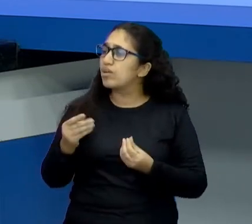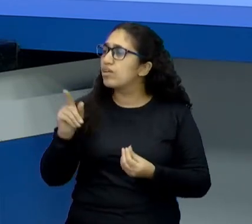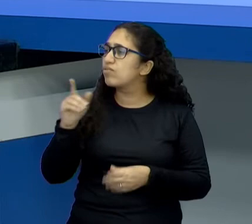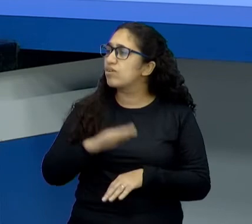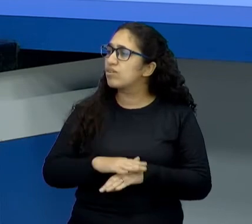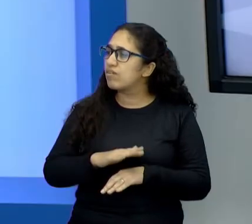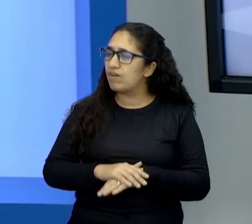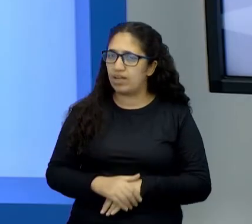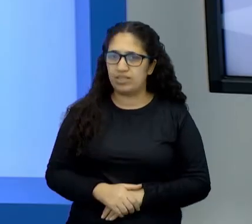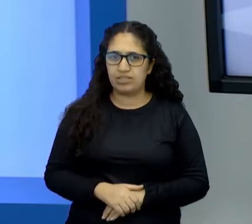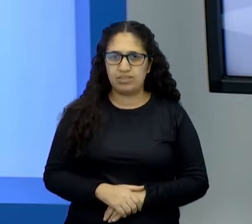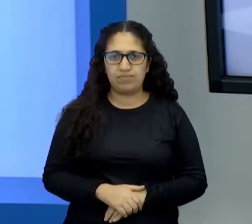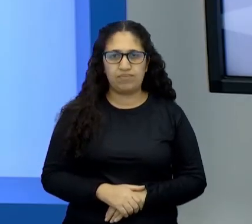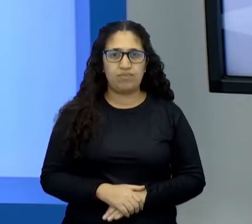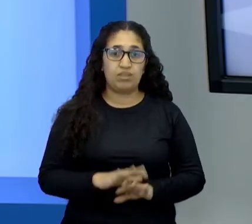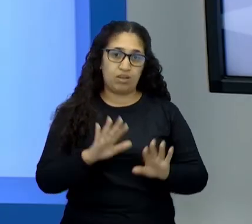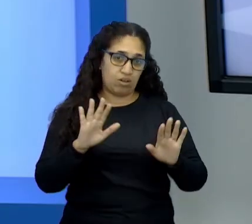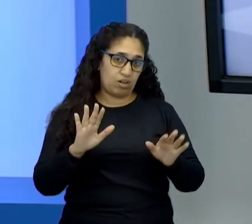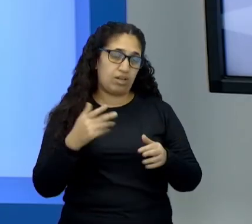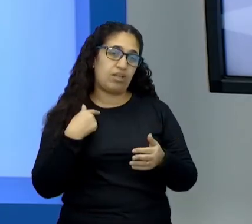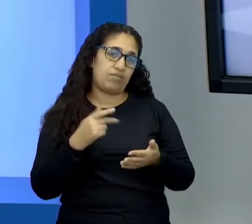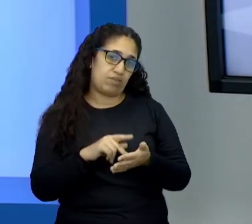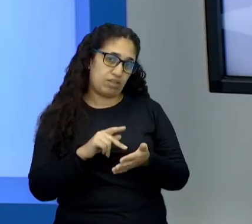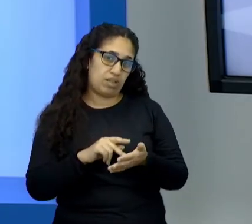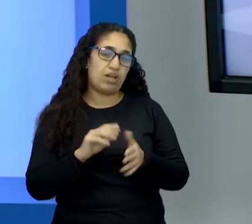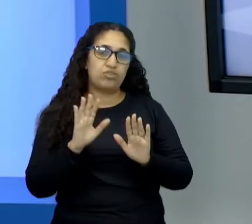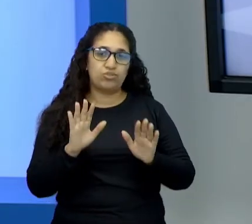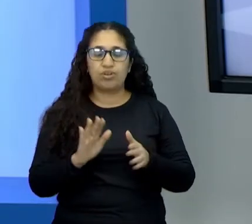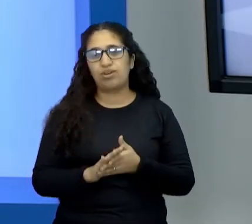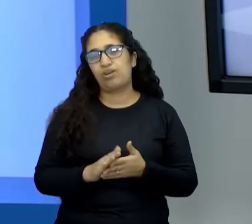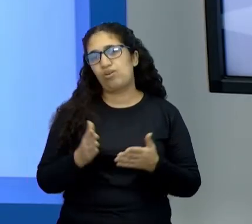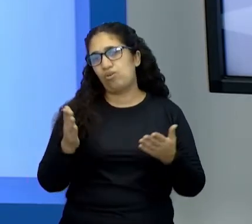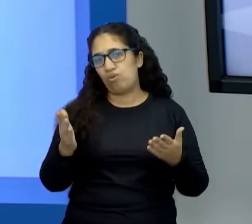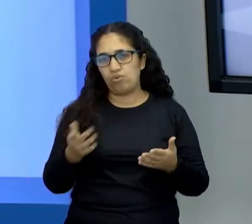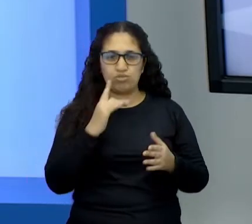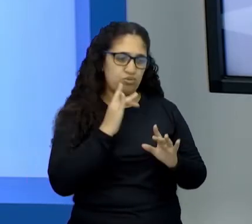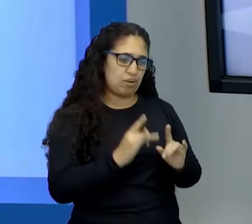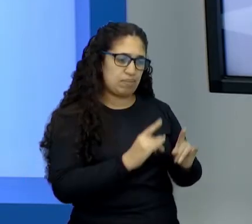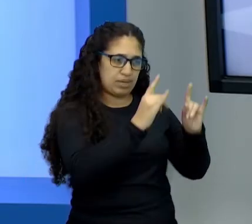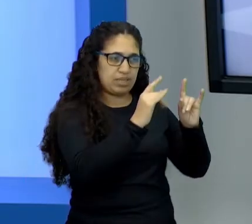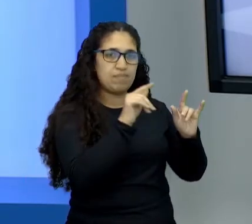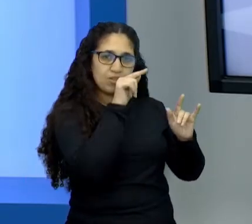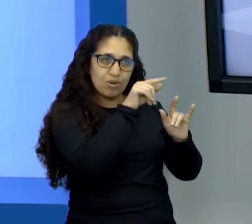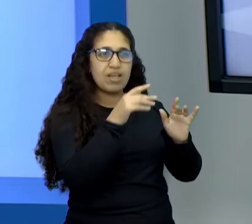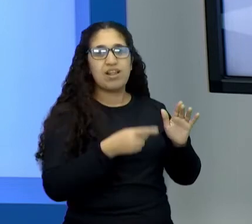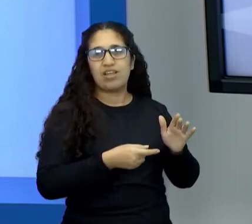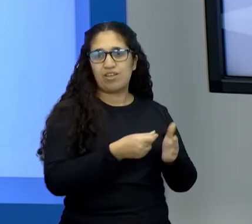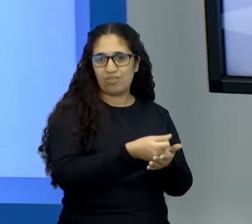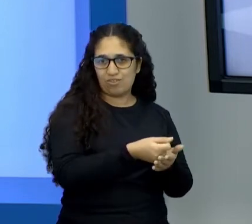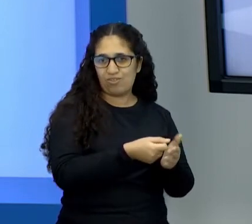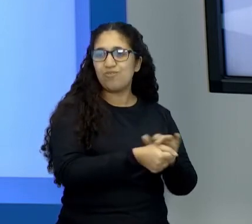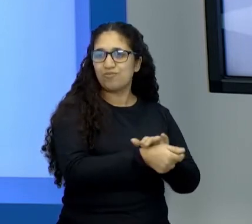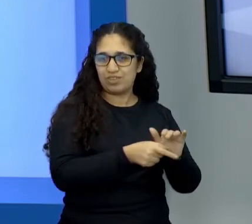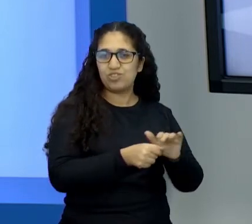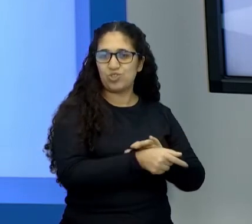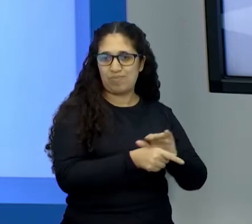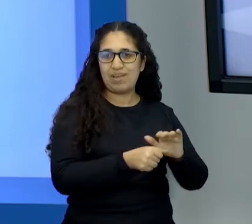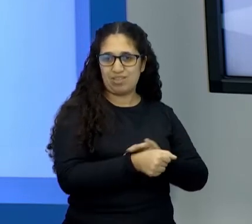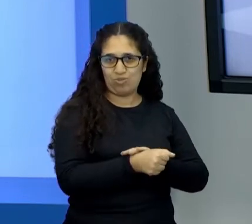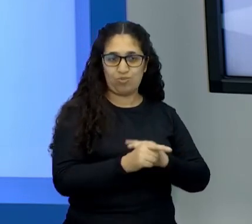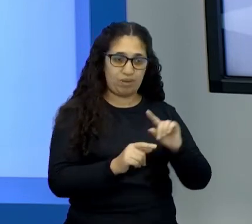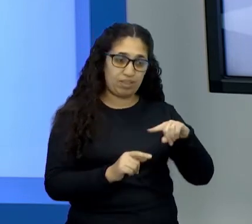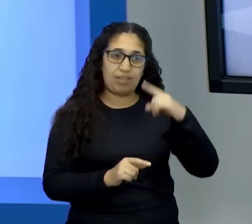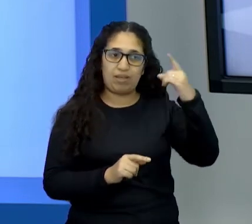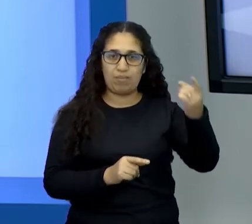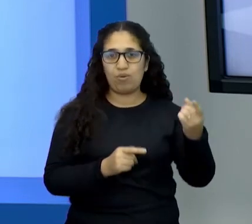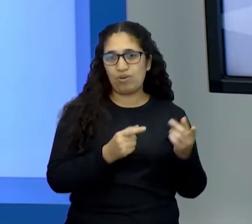faz? Então, na verdade, eu vejo como investimento hoje o apartamento, né? Que a pretensão é de alugar.